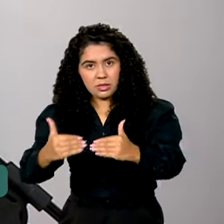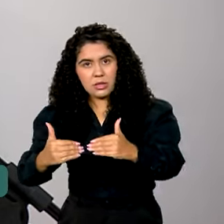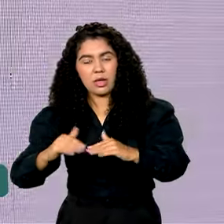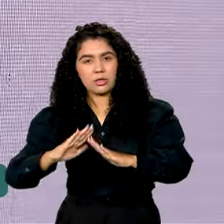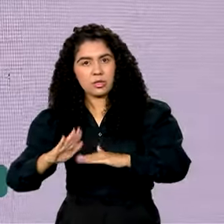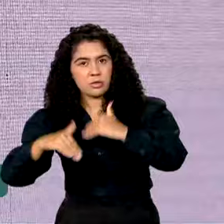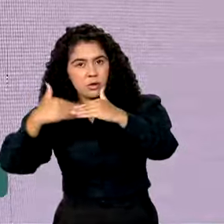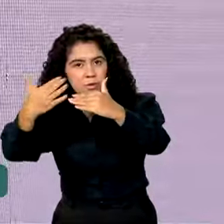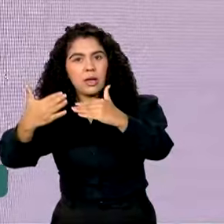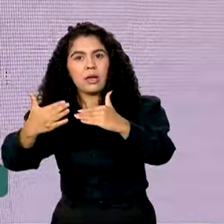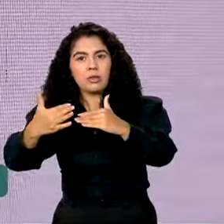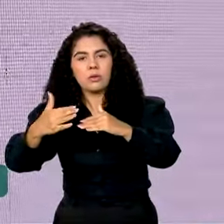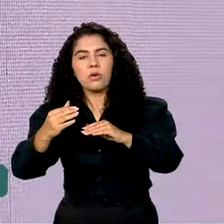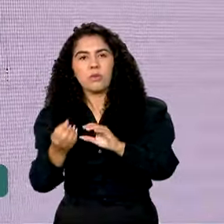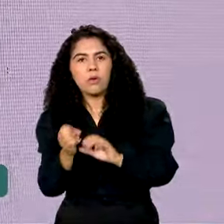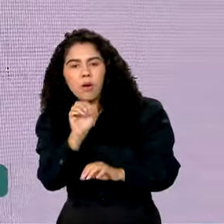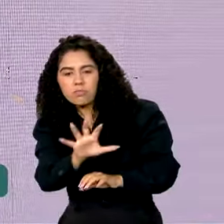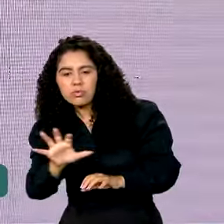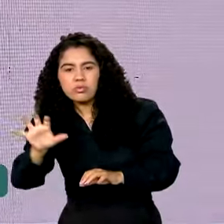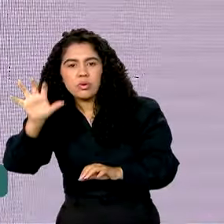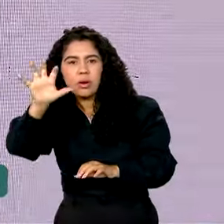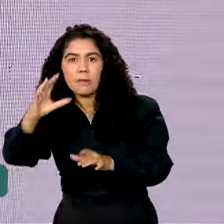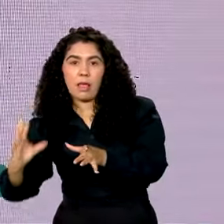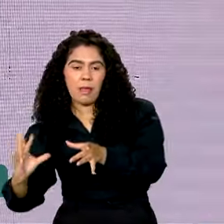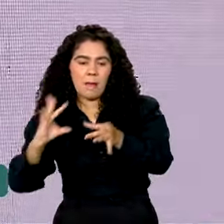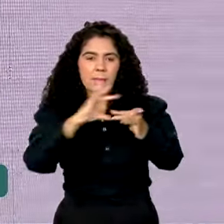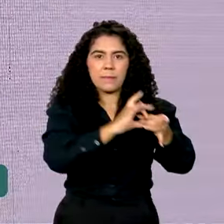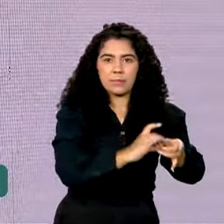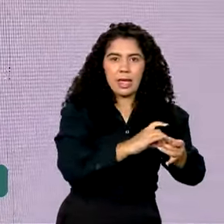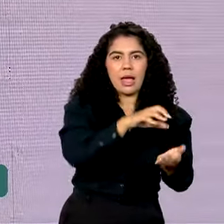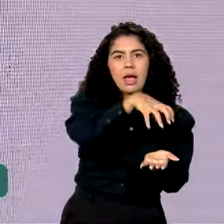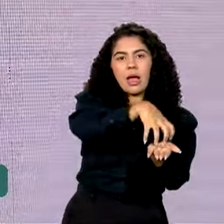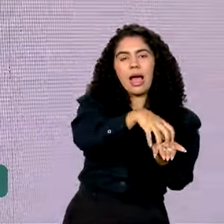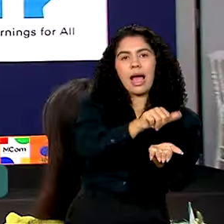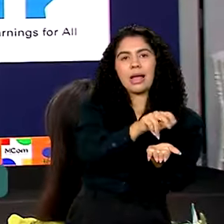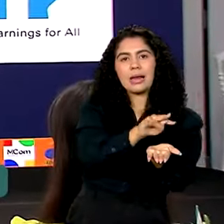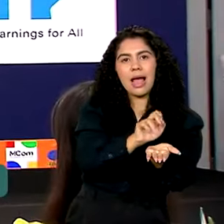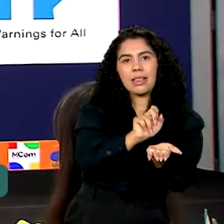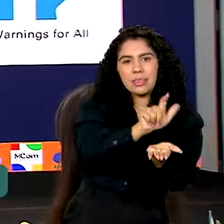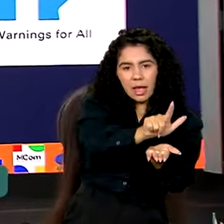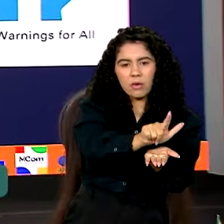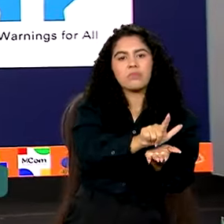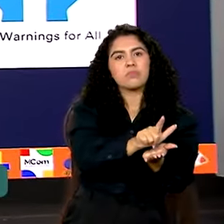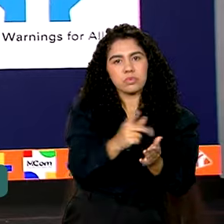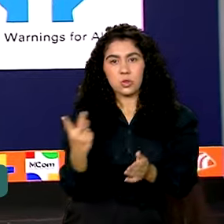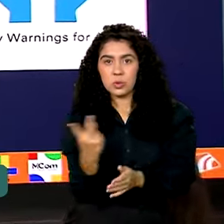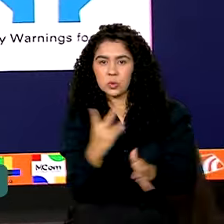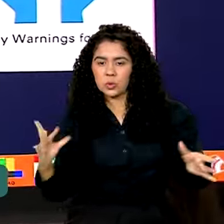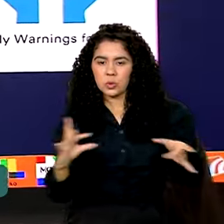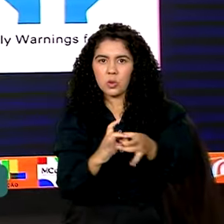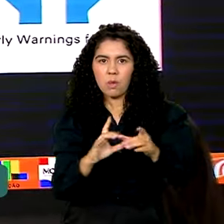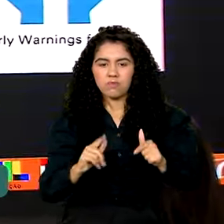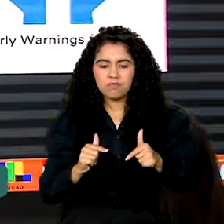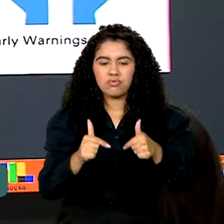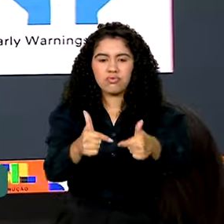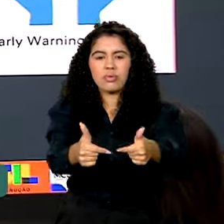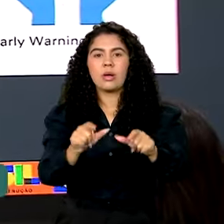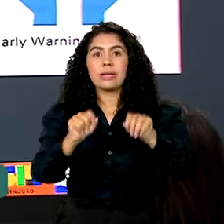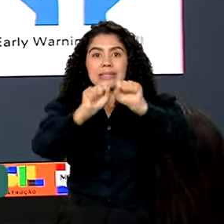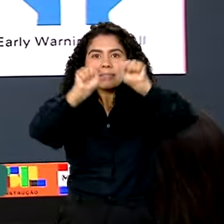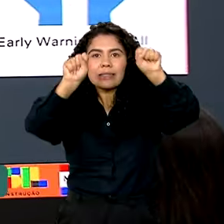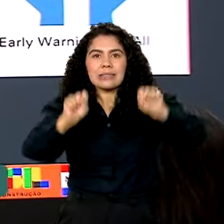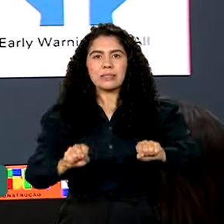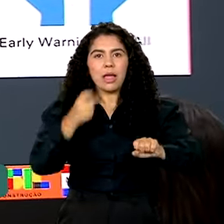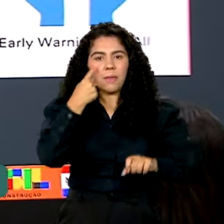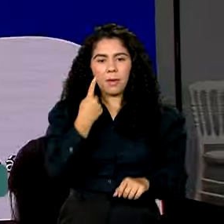em parceria com a Anatel e as quatro grandes operadoras de telefonia, o Defesa Civil Alerta utiliza a